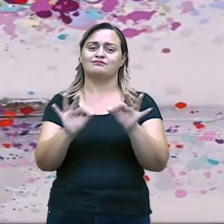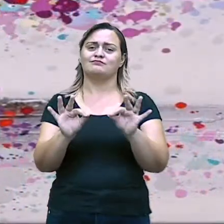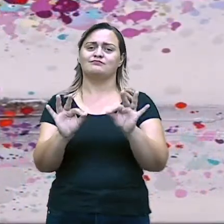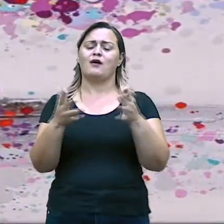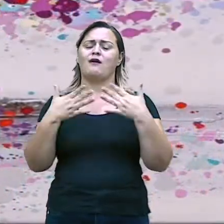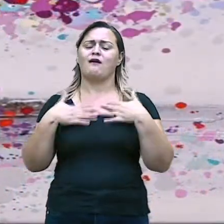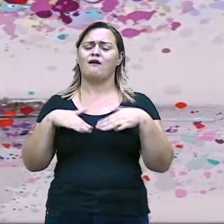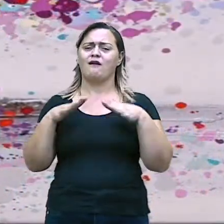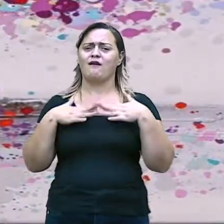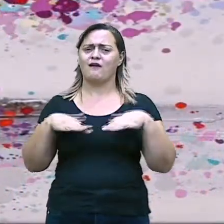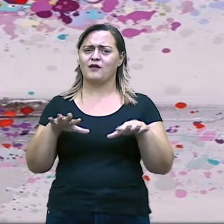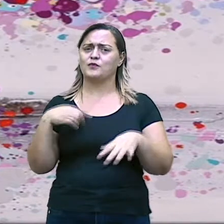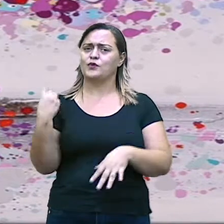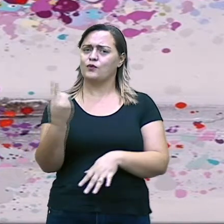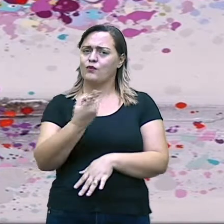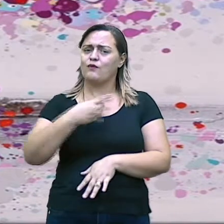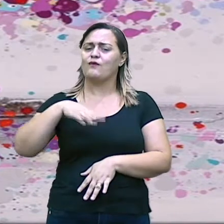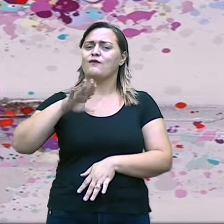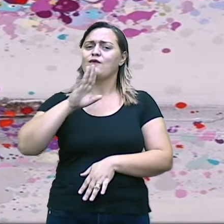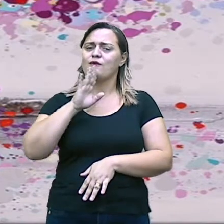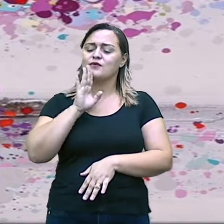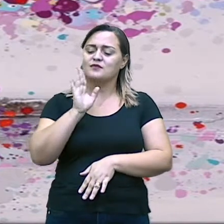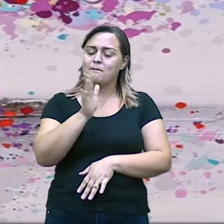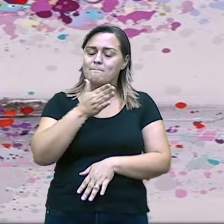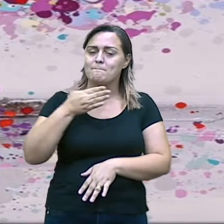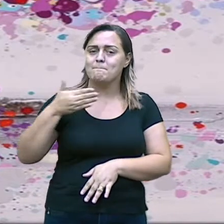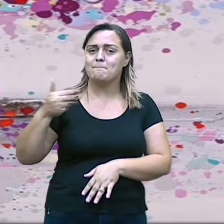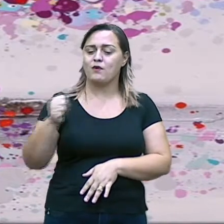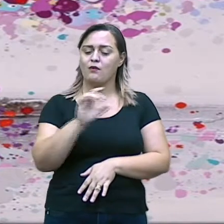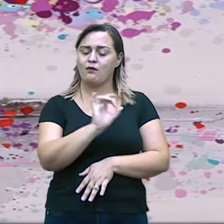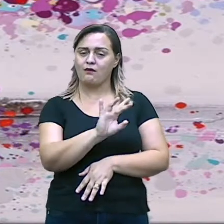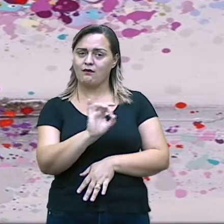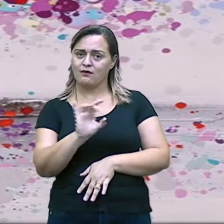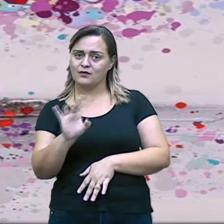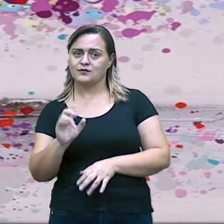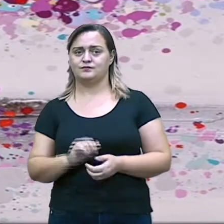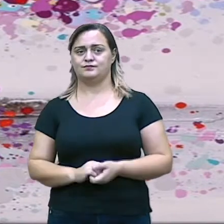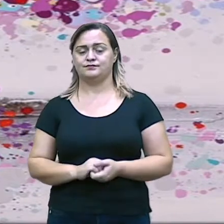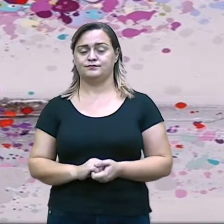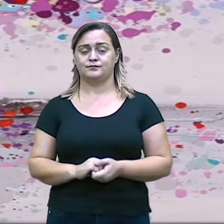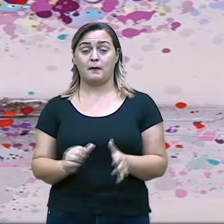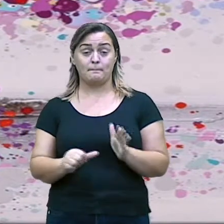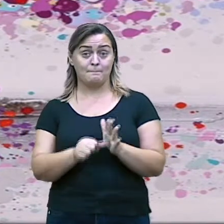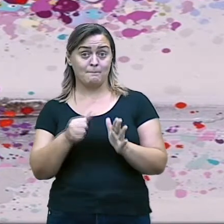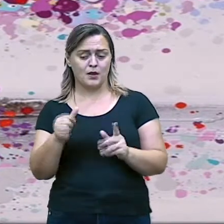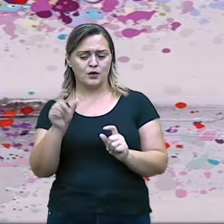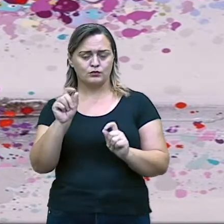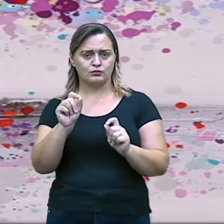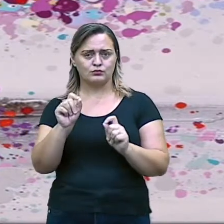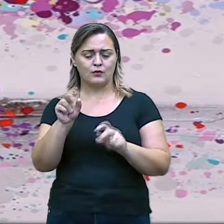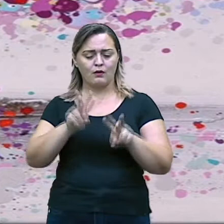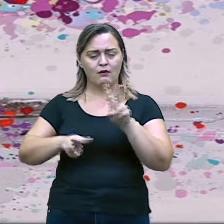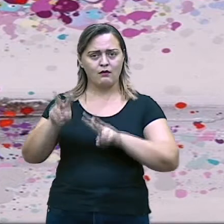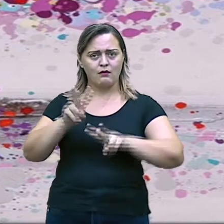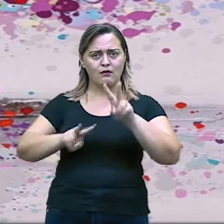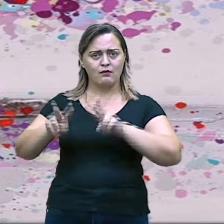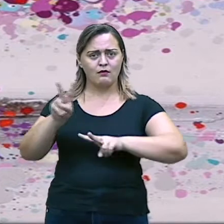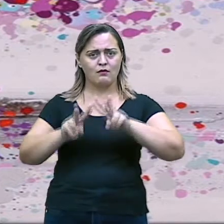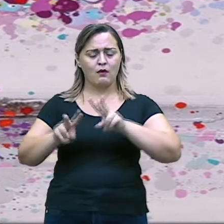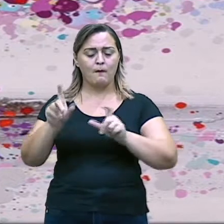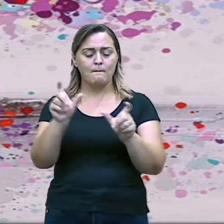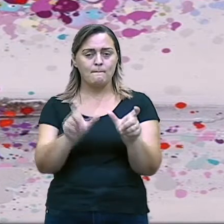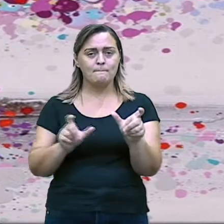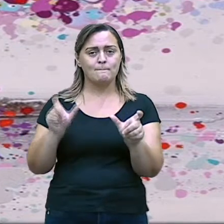termos aqui ainda, estudante. Na análise morfológica, vamos olhar palavra por palavra. Vamos